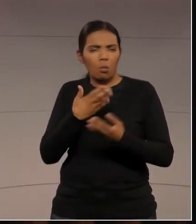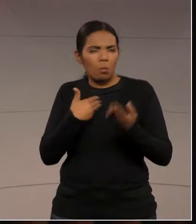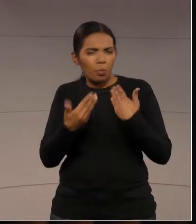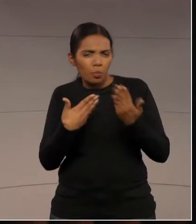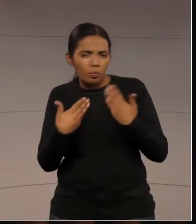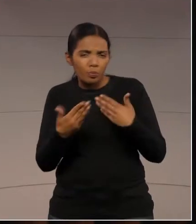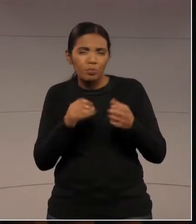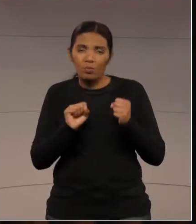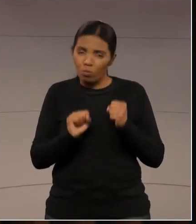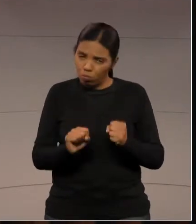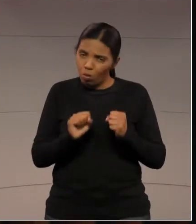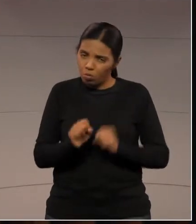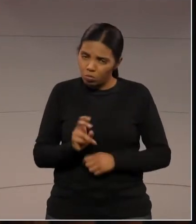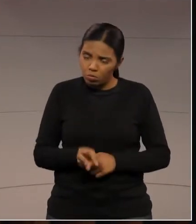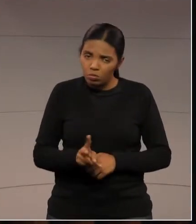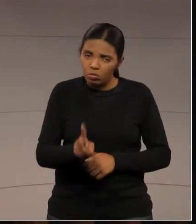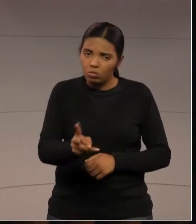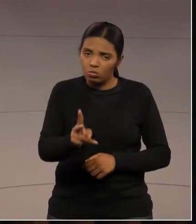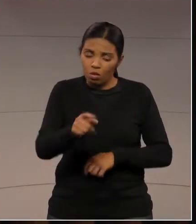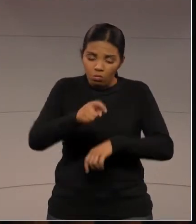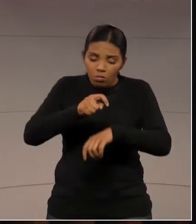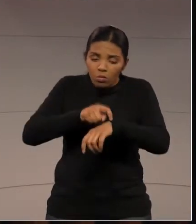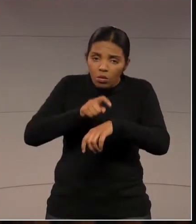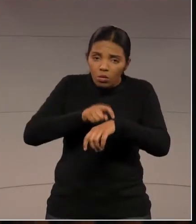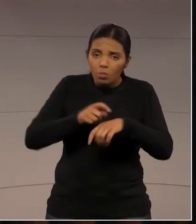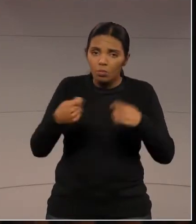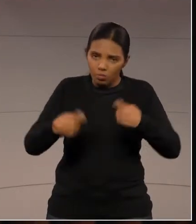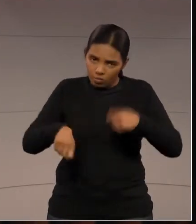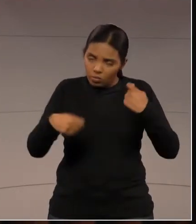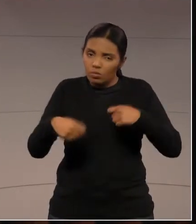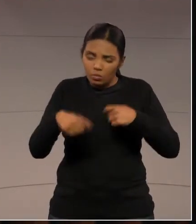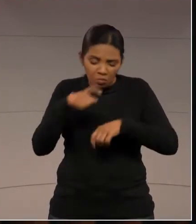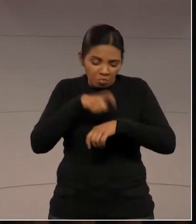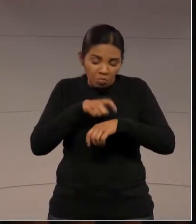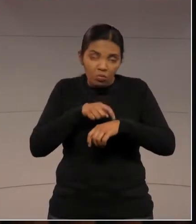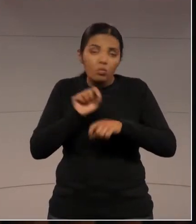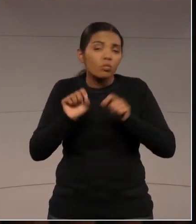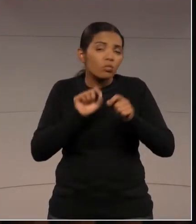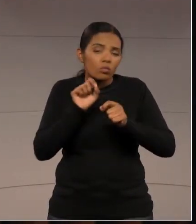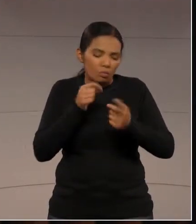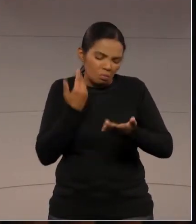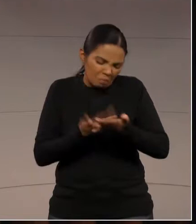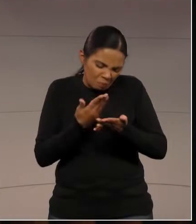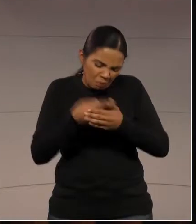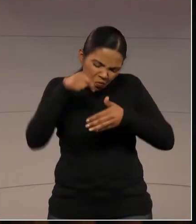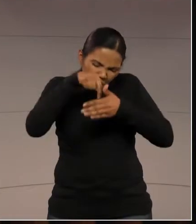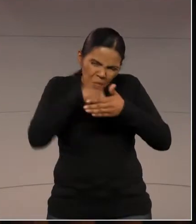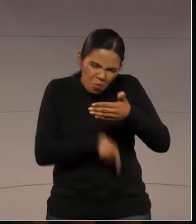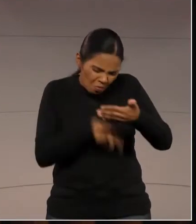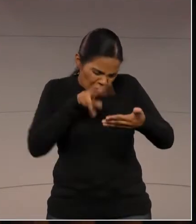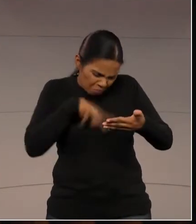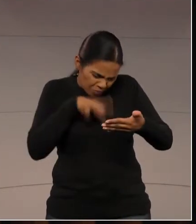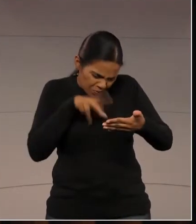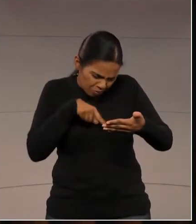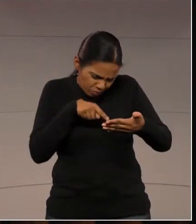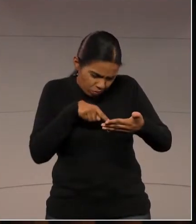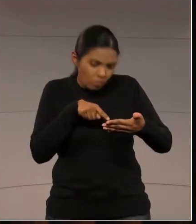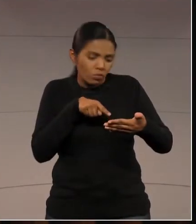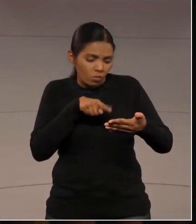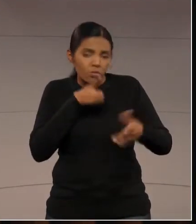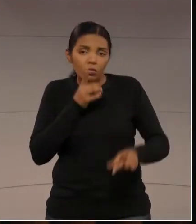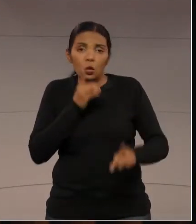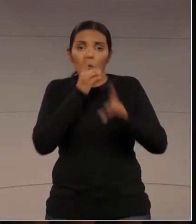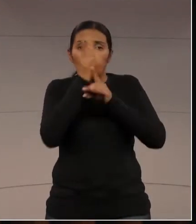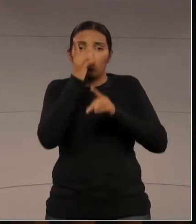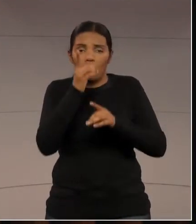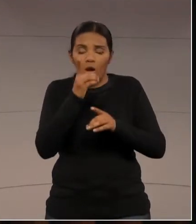e que nós tenhamos tempo para nos debruçarmos, fazermos toda a reflexão diante daquilo que pode ser a saída para